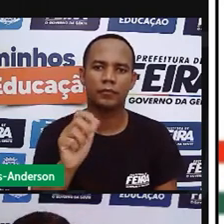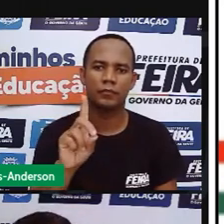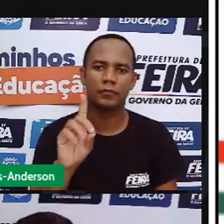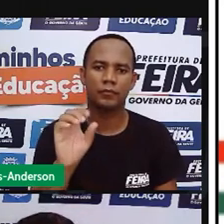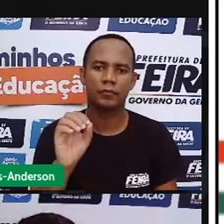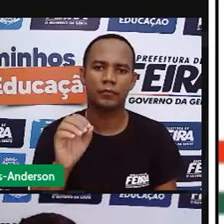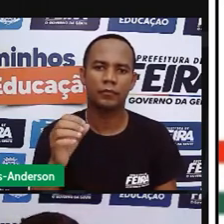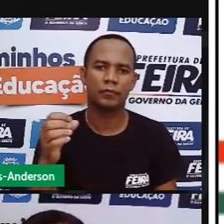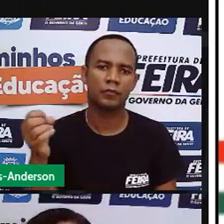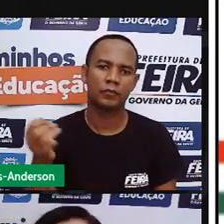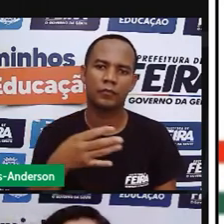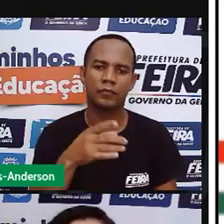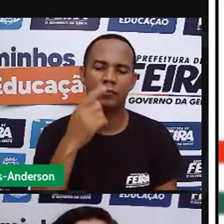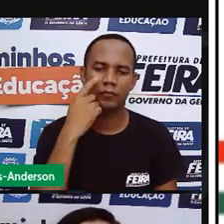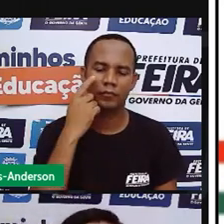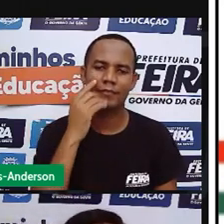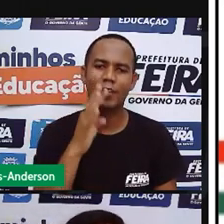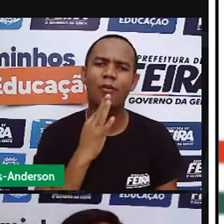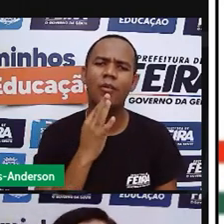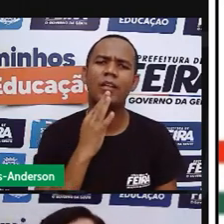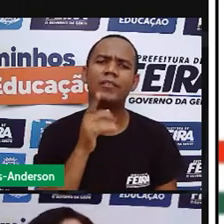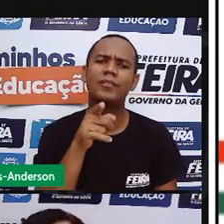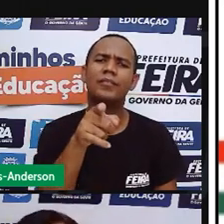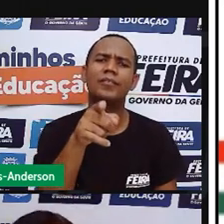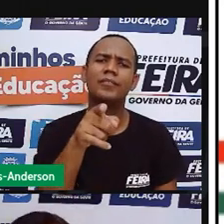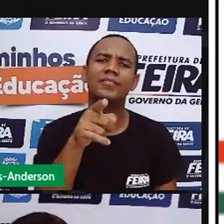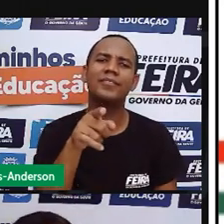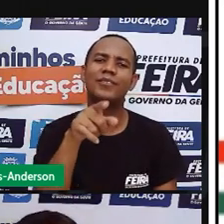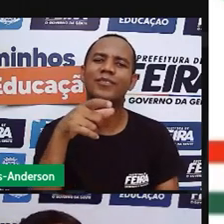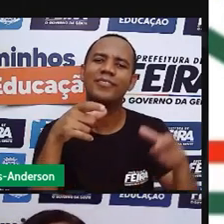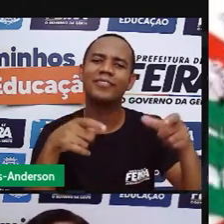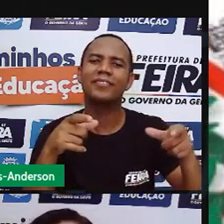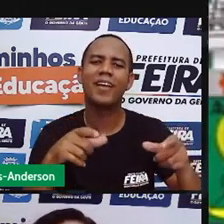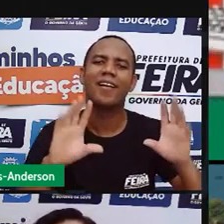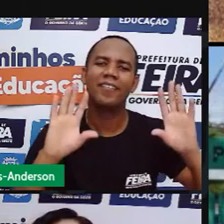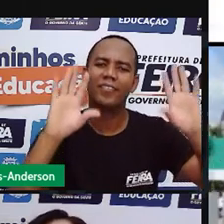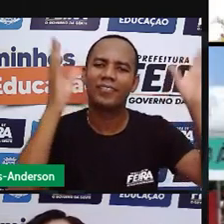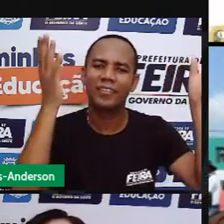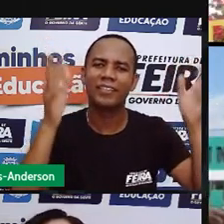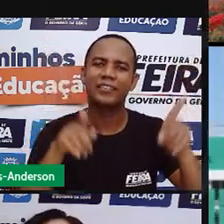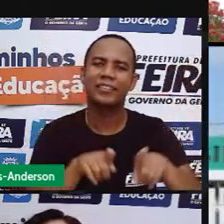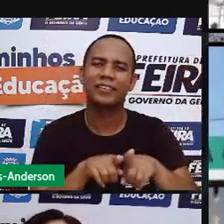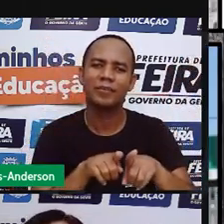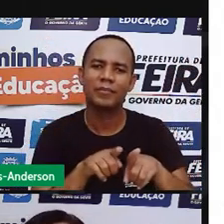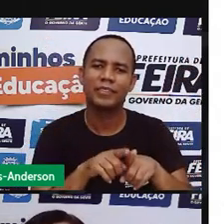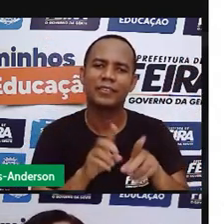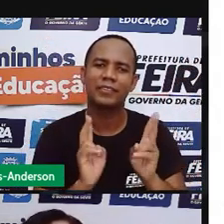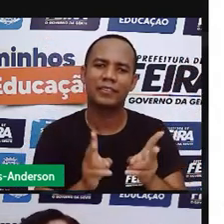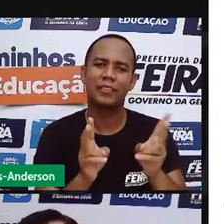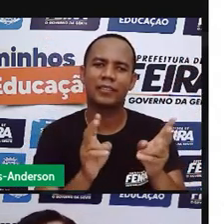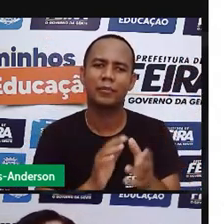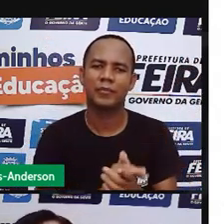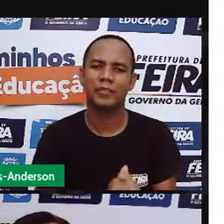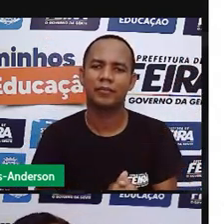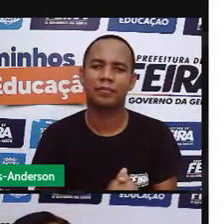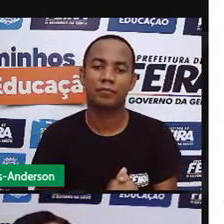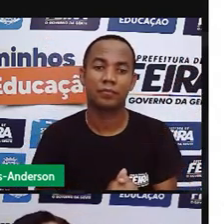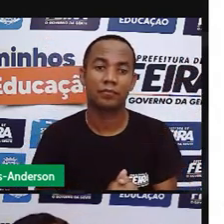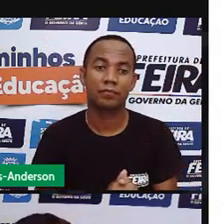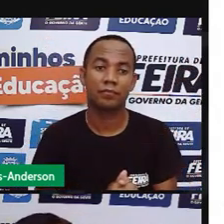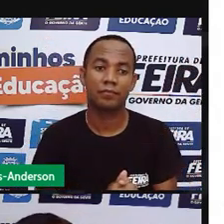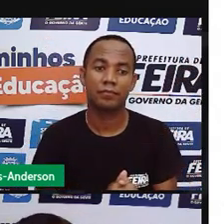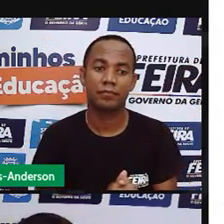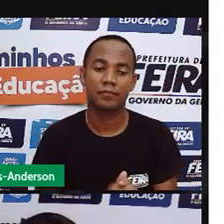de saudade de país por feira mas enquanto durar a pandemia a gente não pode ir. Então a pecuária e a nossa cidade tem uma relação bem